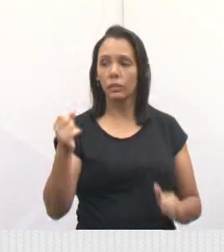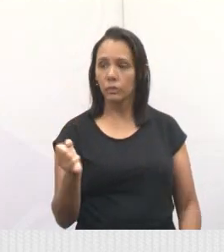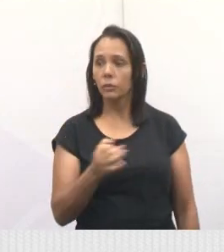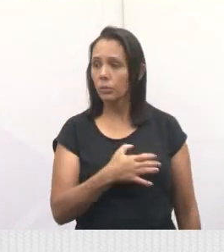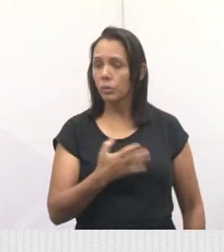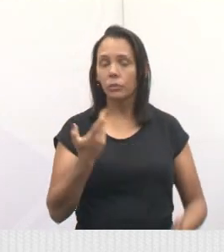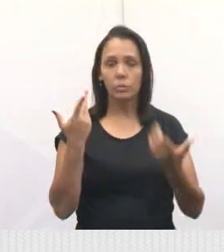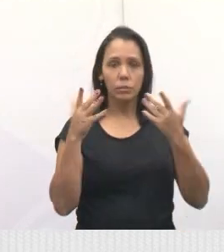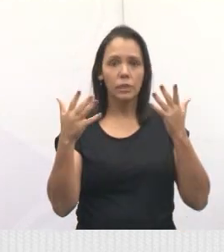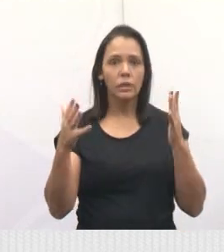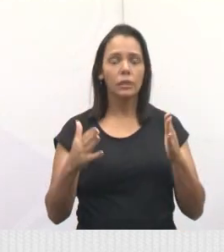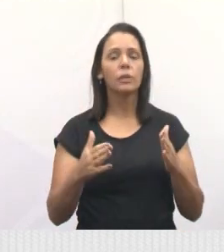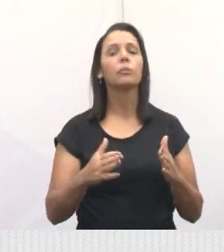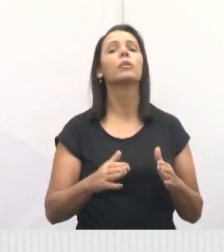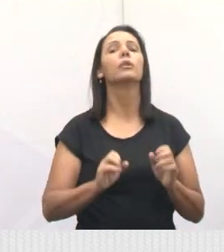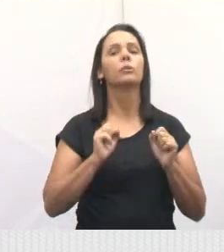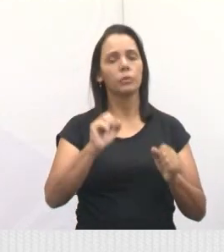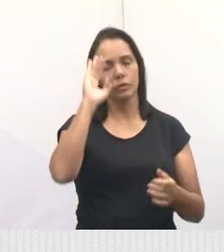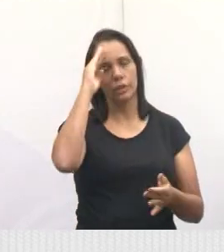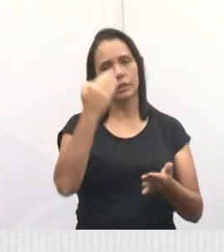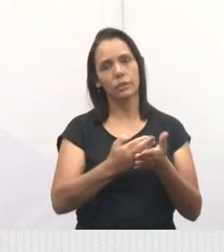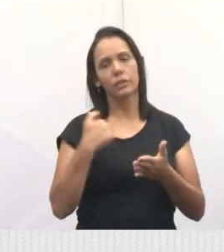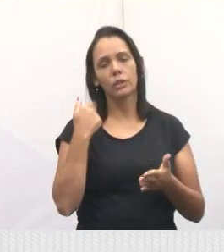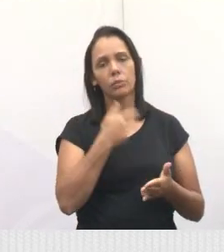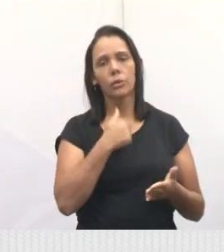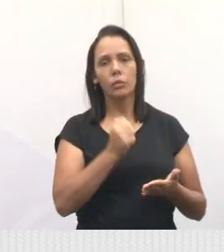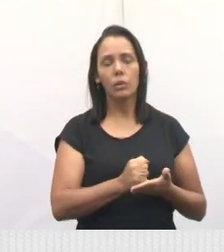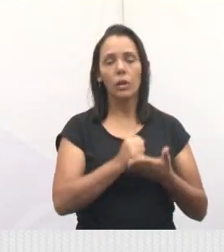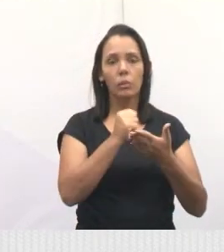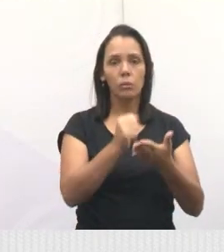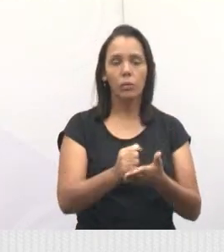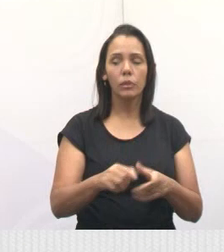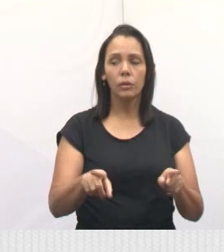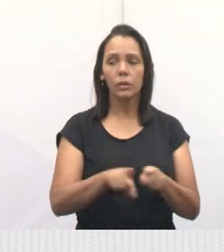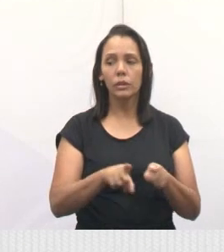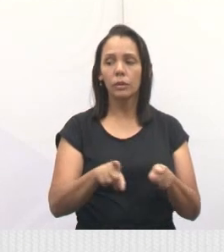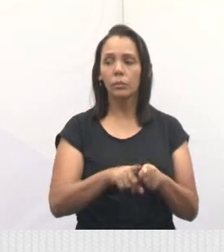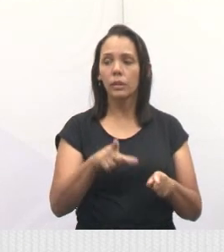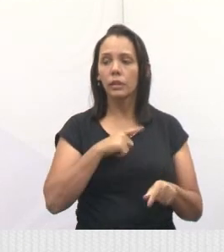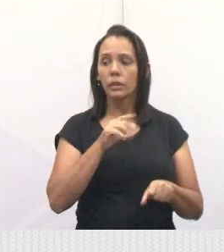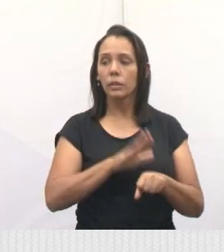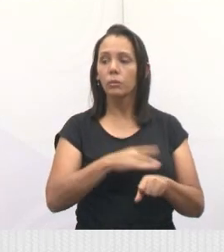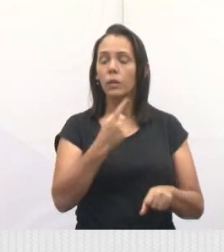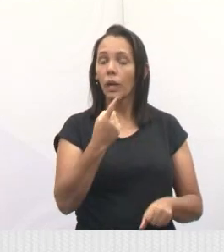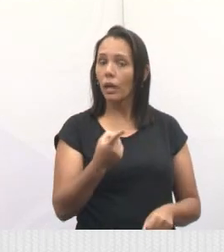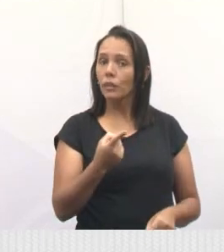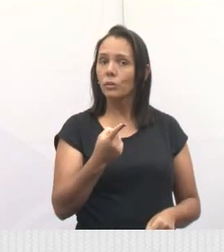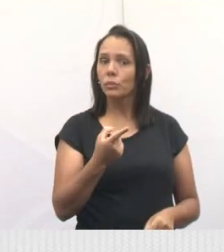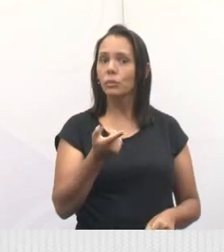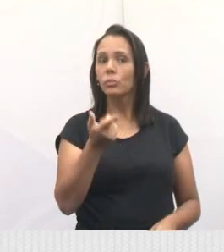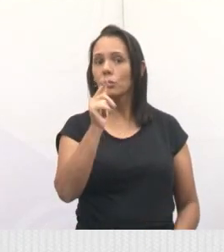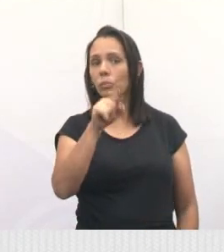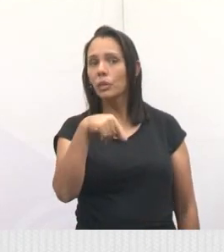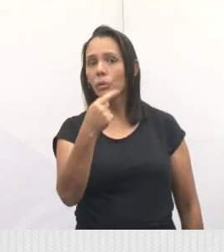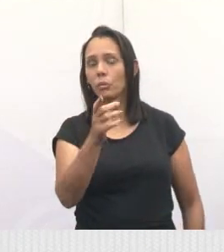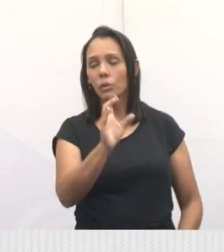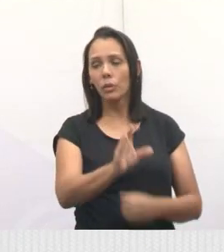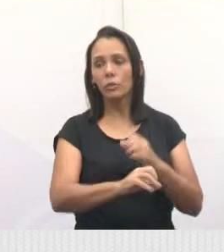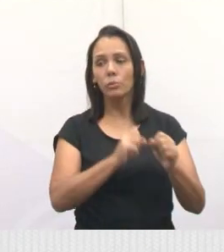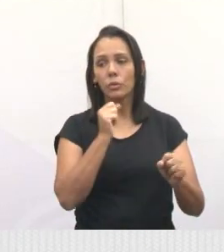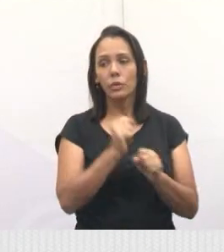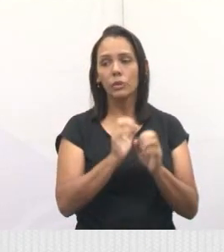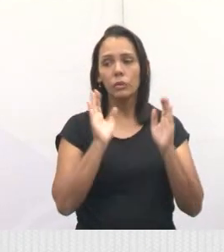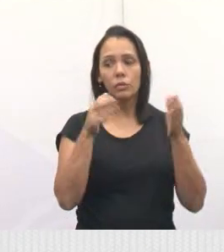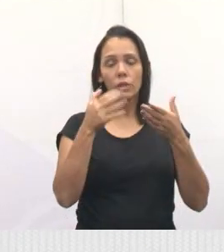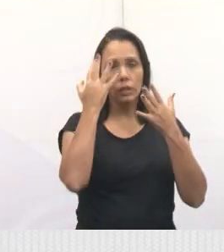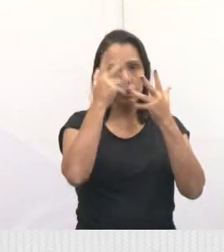Parabéns, conte comigo, conte para o deputado André. E também, gente, tem mais um recurso para ano que vem para a causa animal. Então